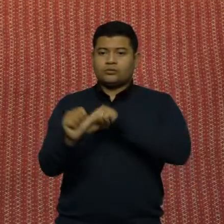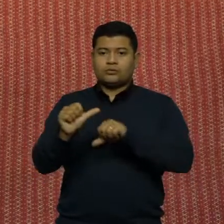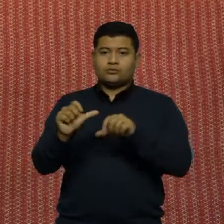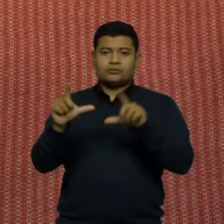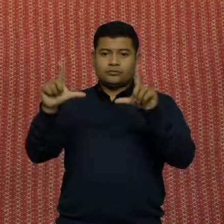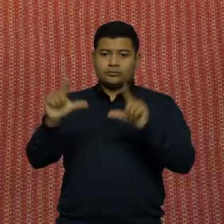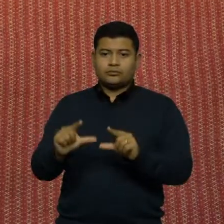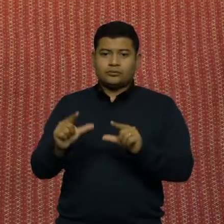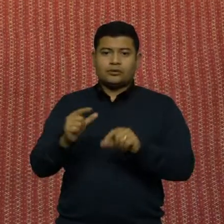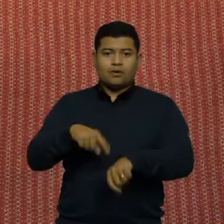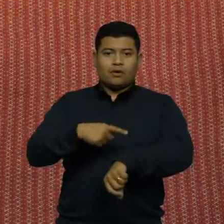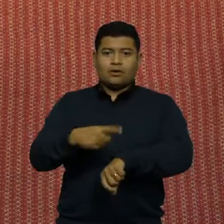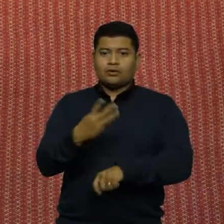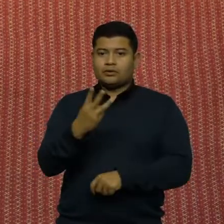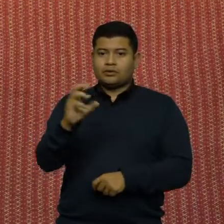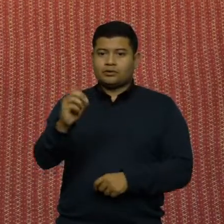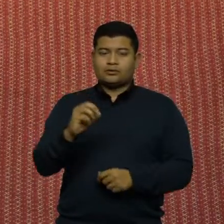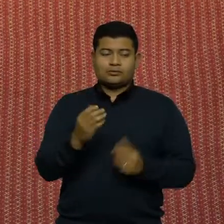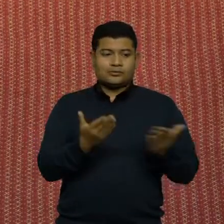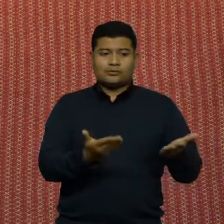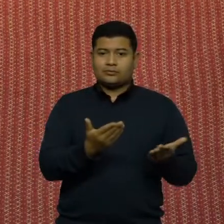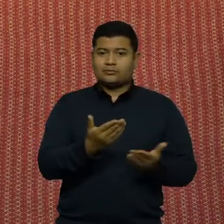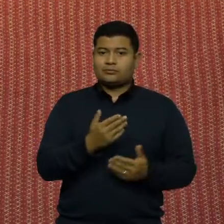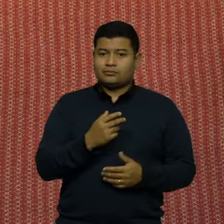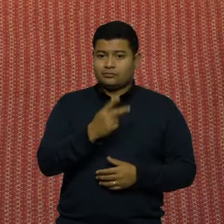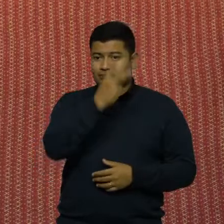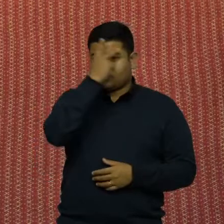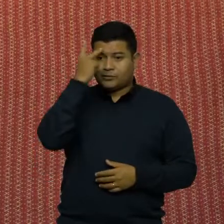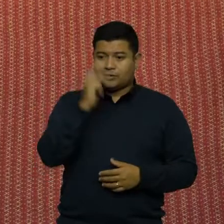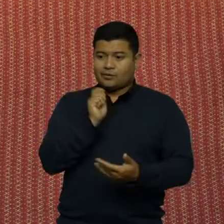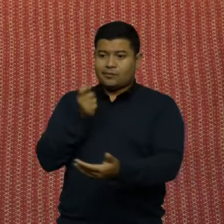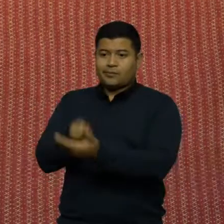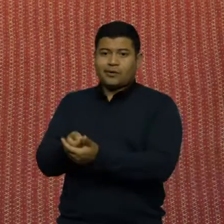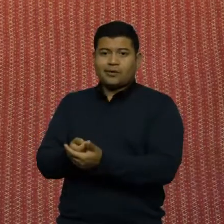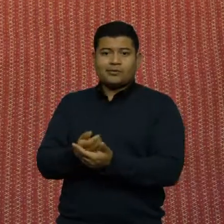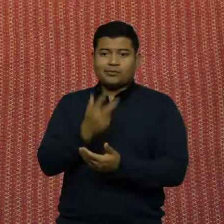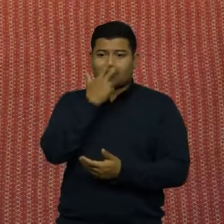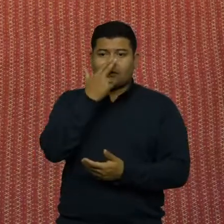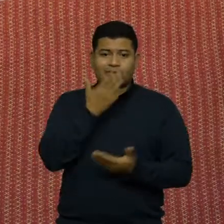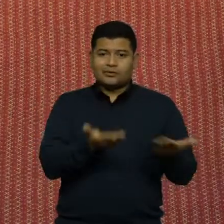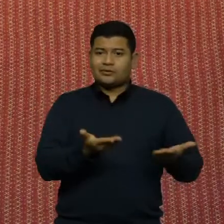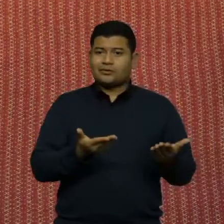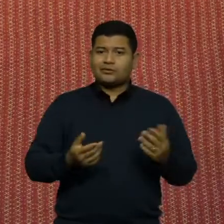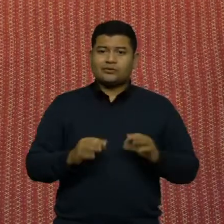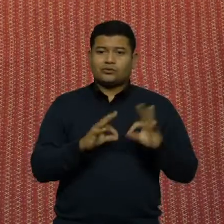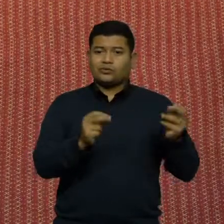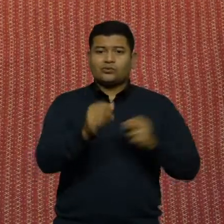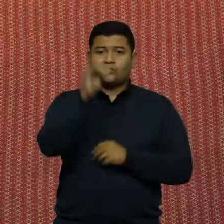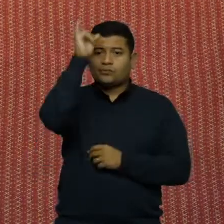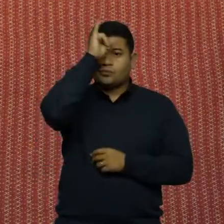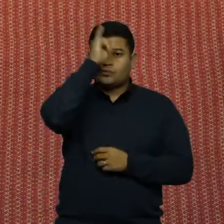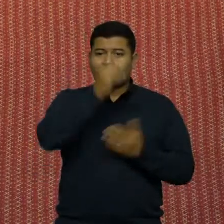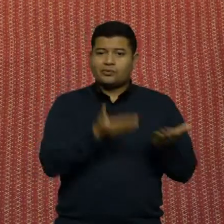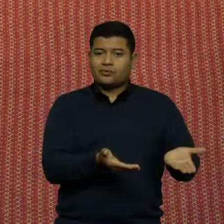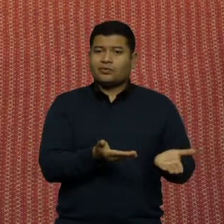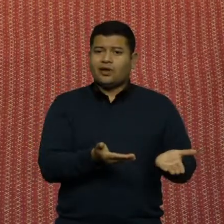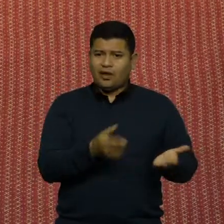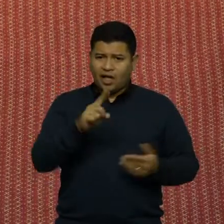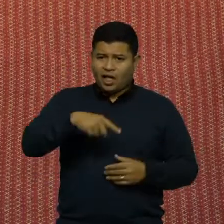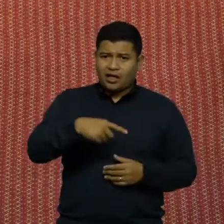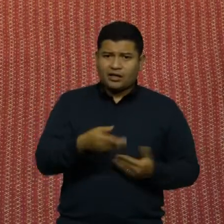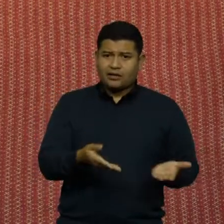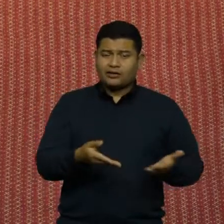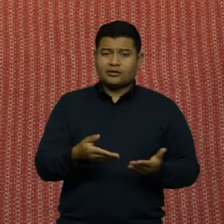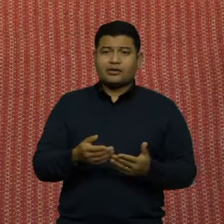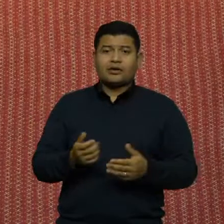Ou seja, o pagador de imposto brasileiro é trouxa, é idiota, porque ele contrata pessoas para trabalhar 40 horas, aí